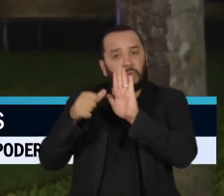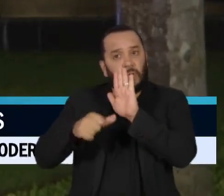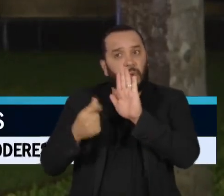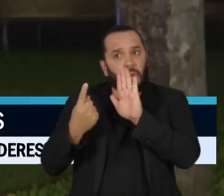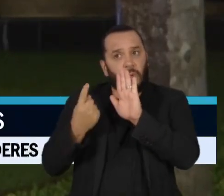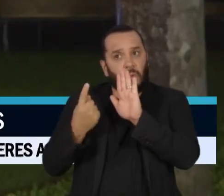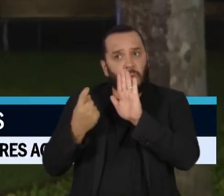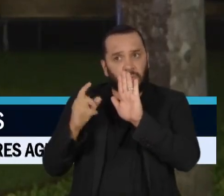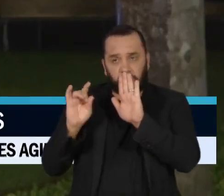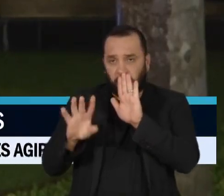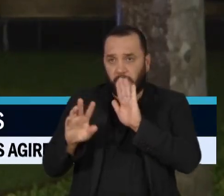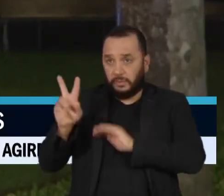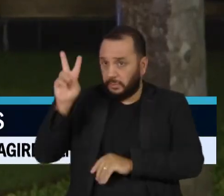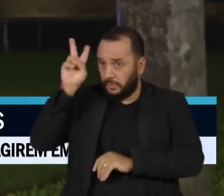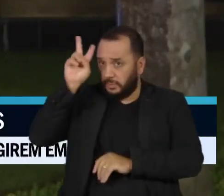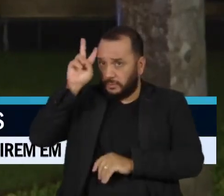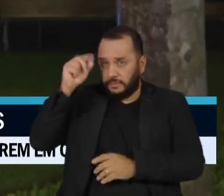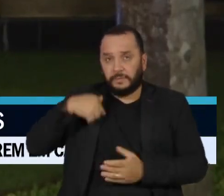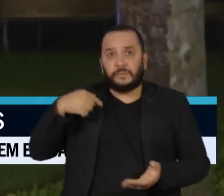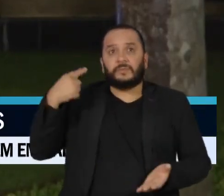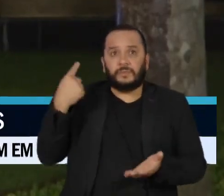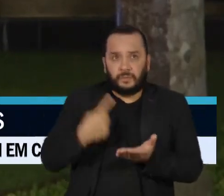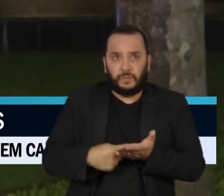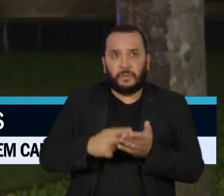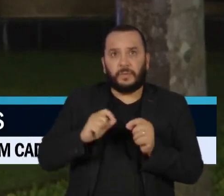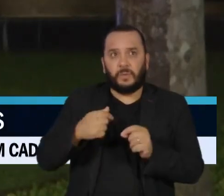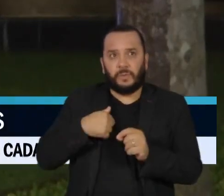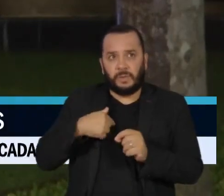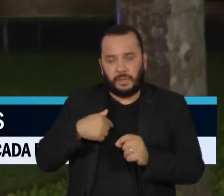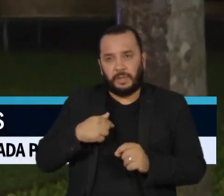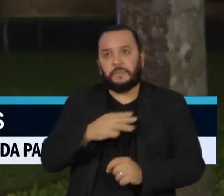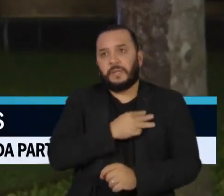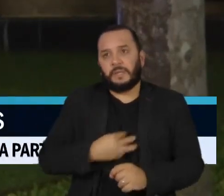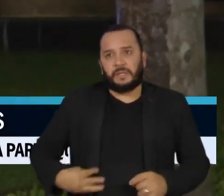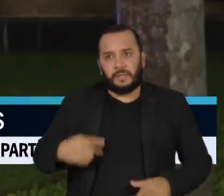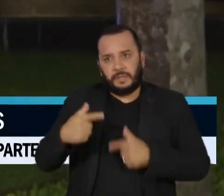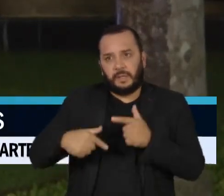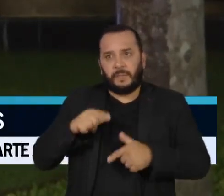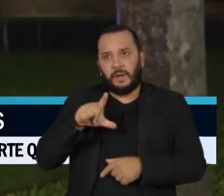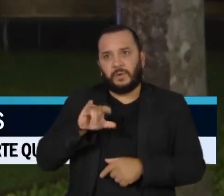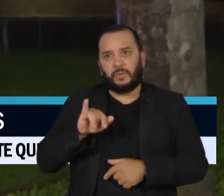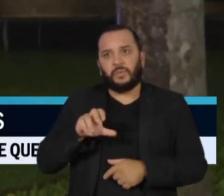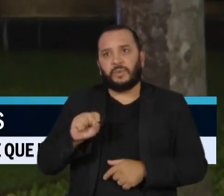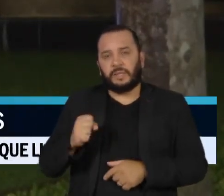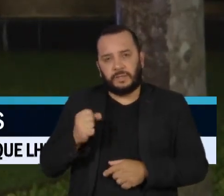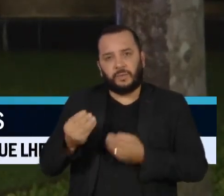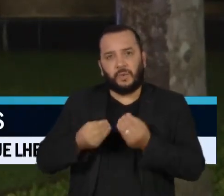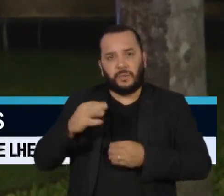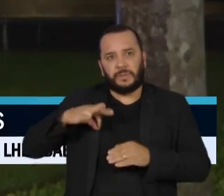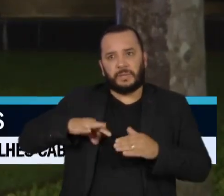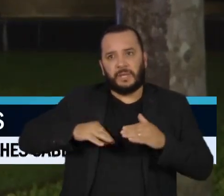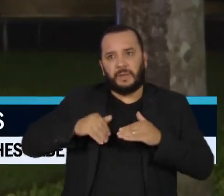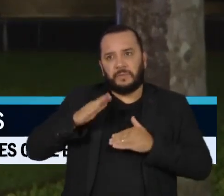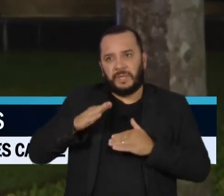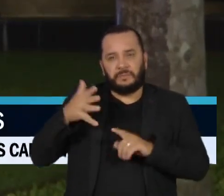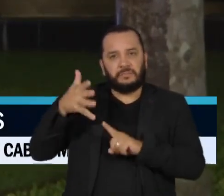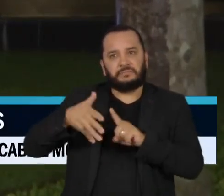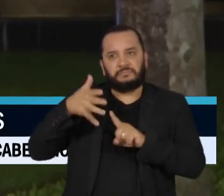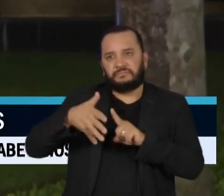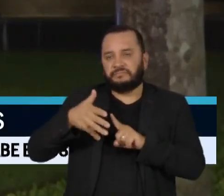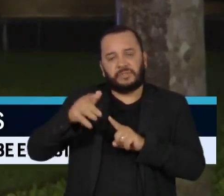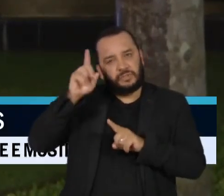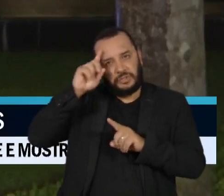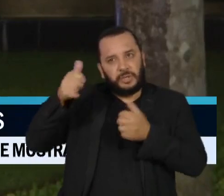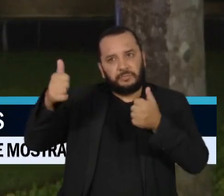Nessa segunda-feira estava previsto o pronunciamento do ministro do Trabalho, Luiz Marinho, sobre o salário mínimo. O anúncio foi